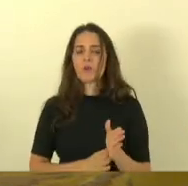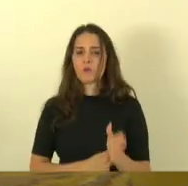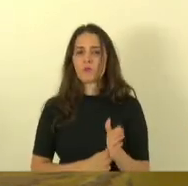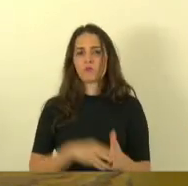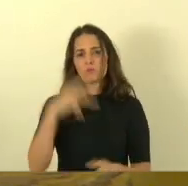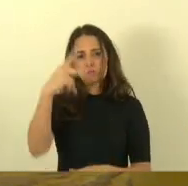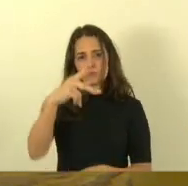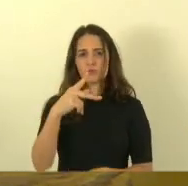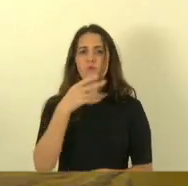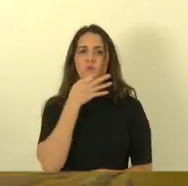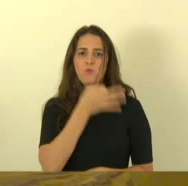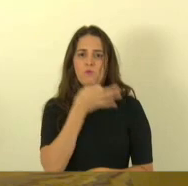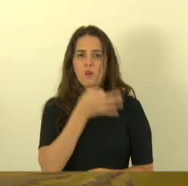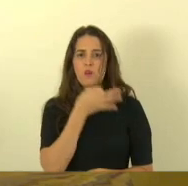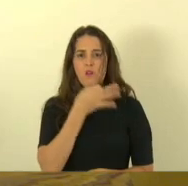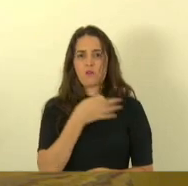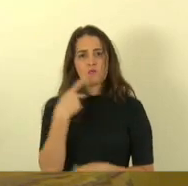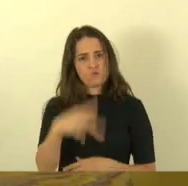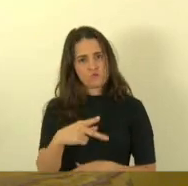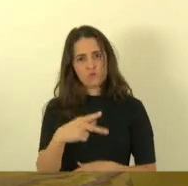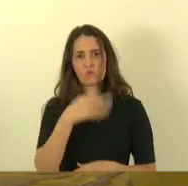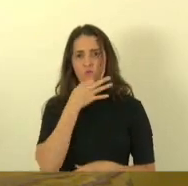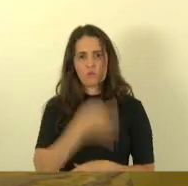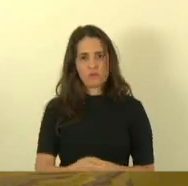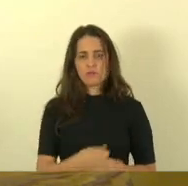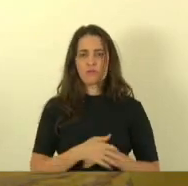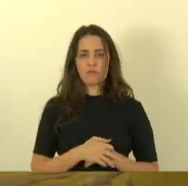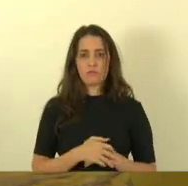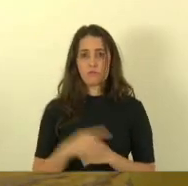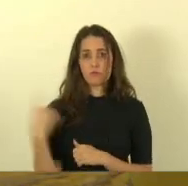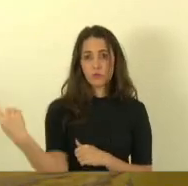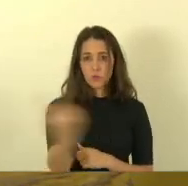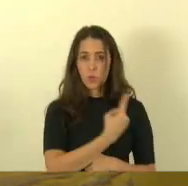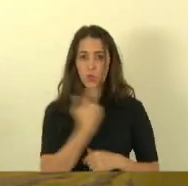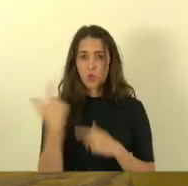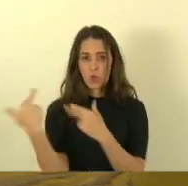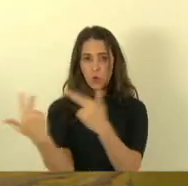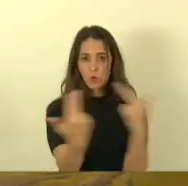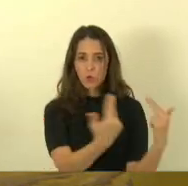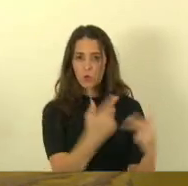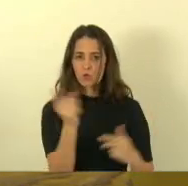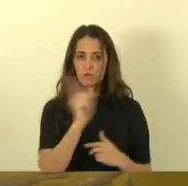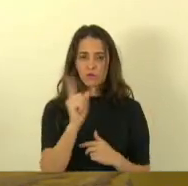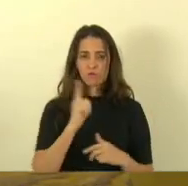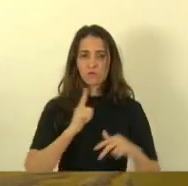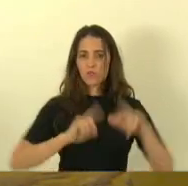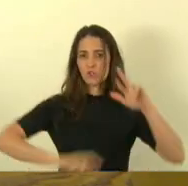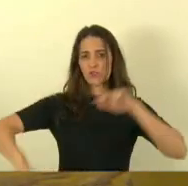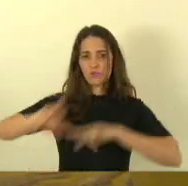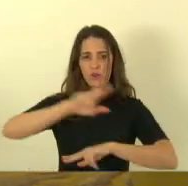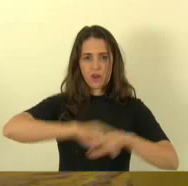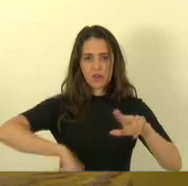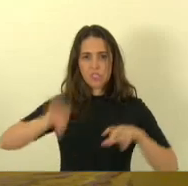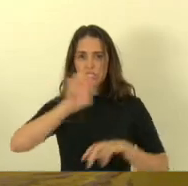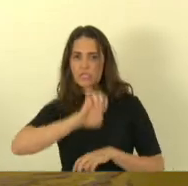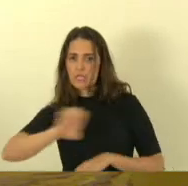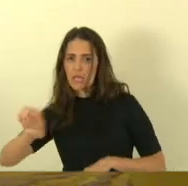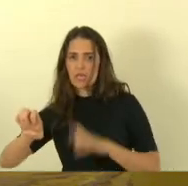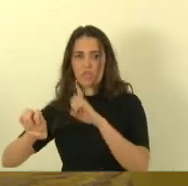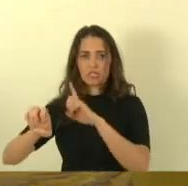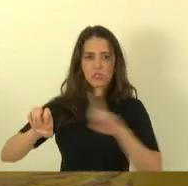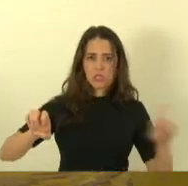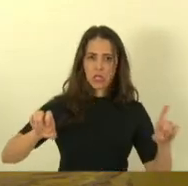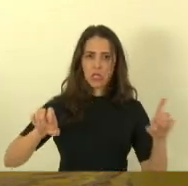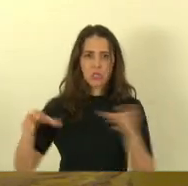convicções. Nós não temos obrigação de pensarmos igual. Aqui tem deputado de esquerda, tem deputado de